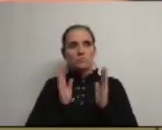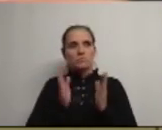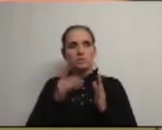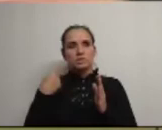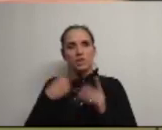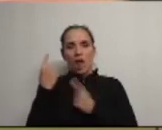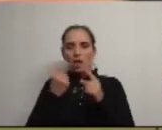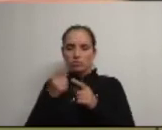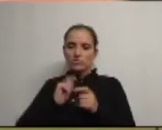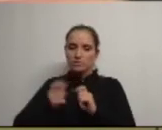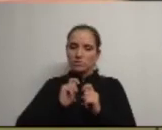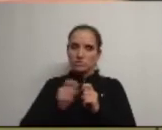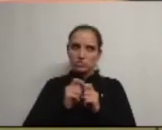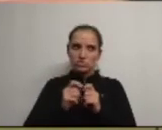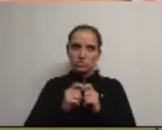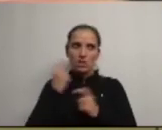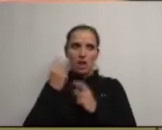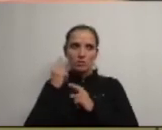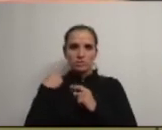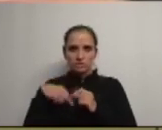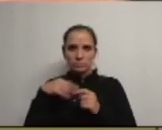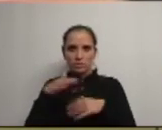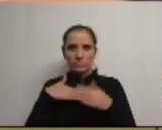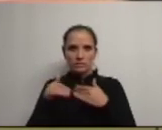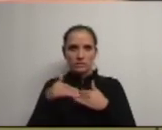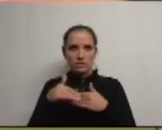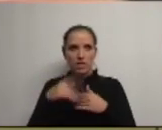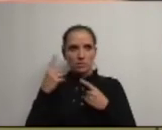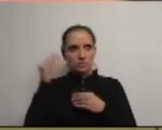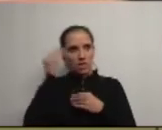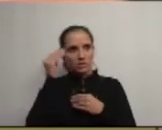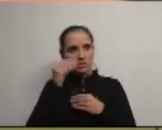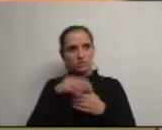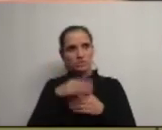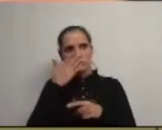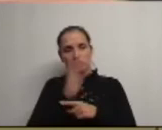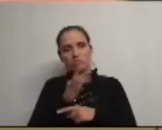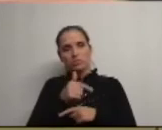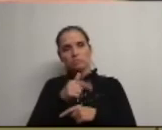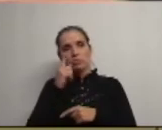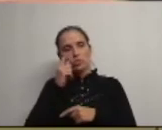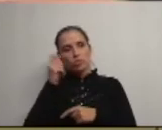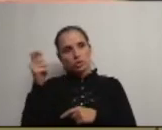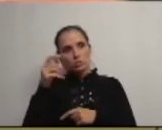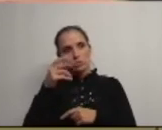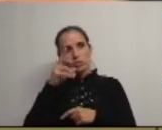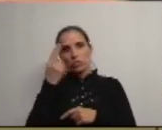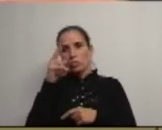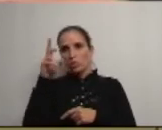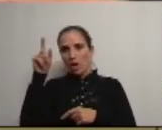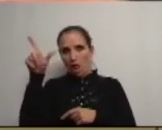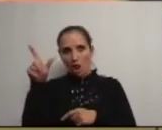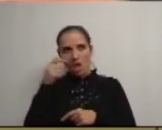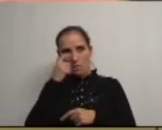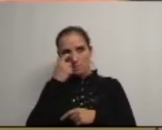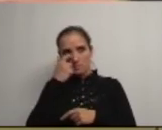alguns investimentos endógenos e temos alguns aí que estão a ser feitos em algumas aldeias por exemplo turismo rural um dia destes tenho